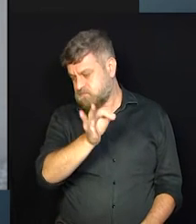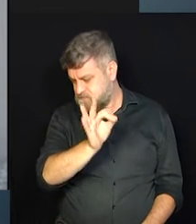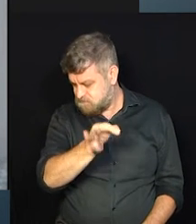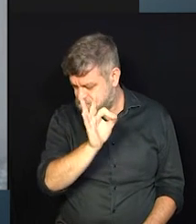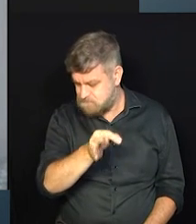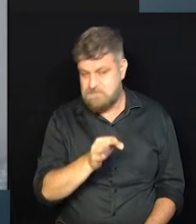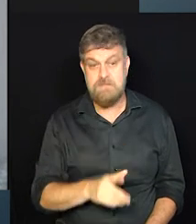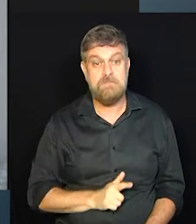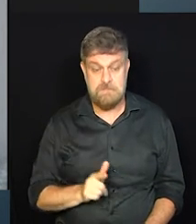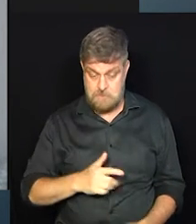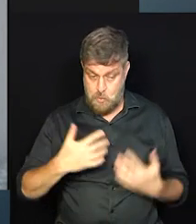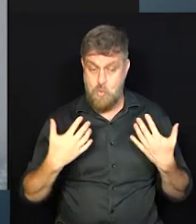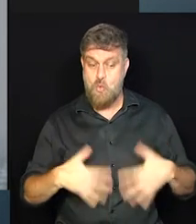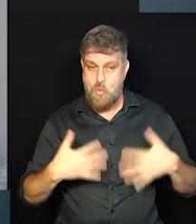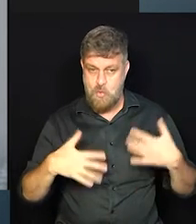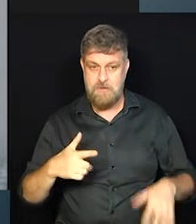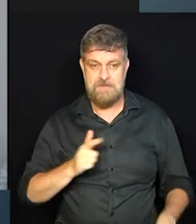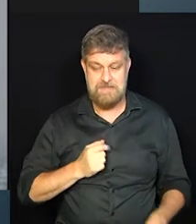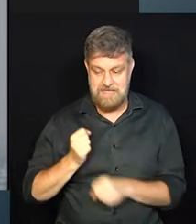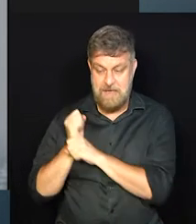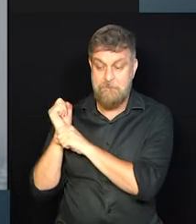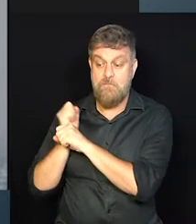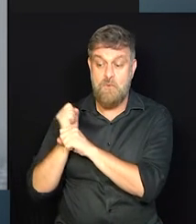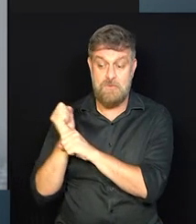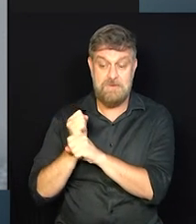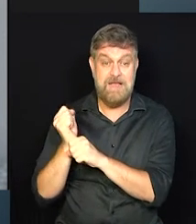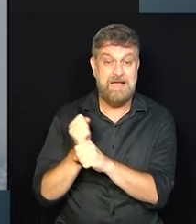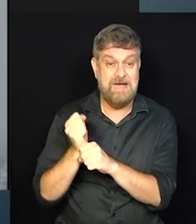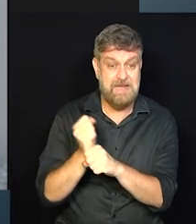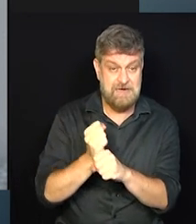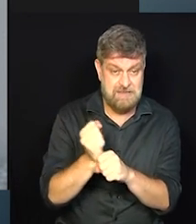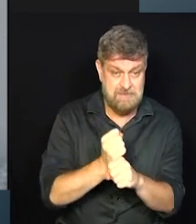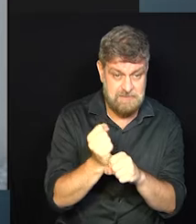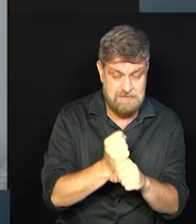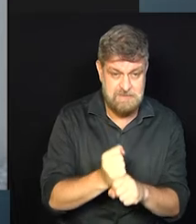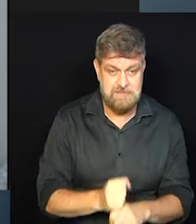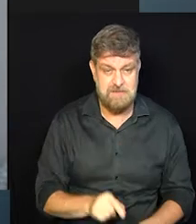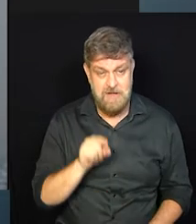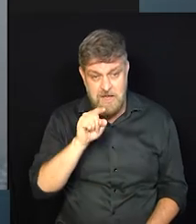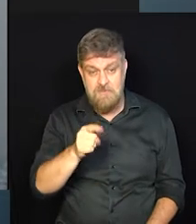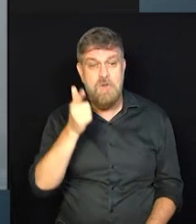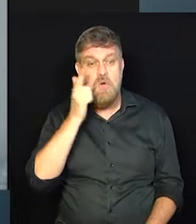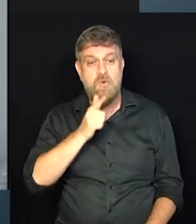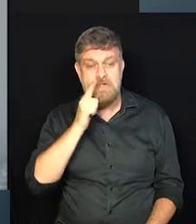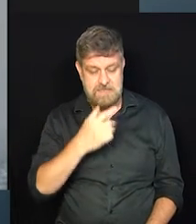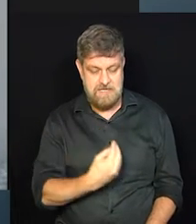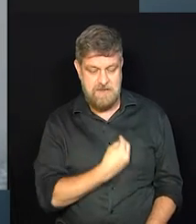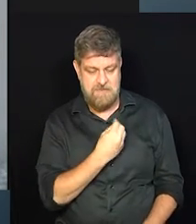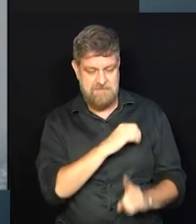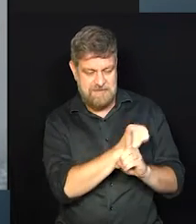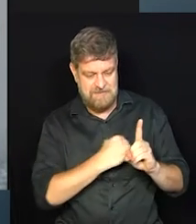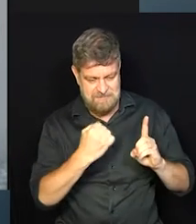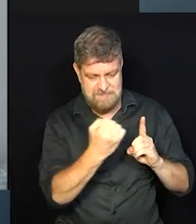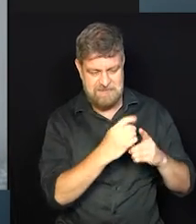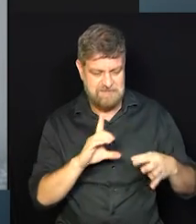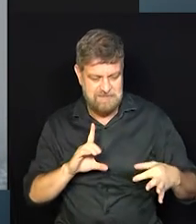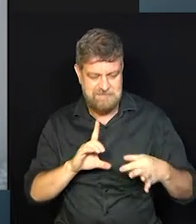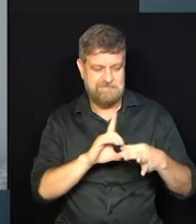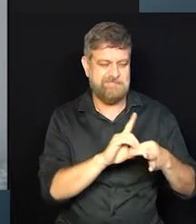Bastante, muito. É questão, assim, acho que de anos, né? De anos para você voltar, assim, com uma vida social,